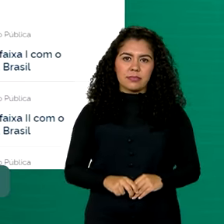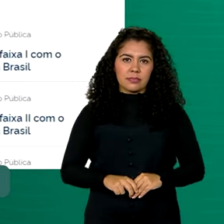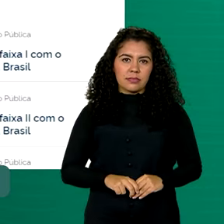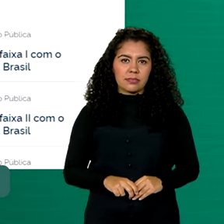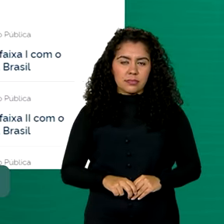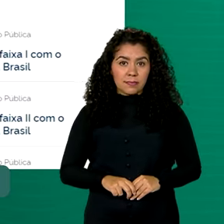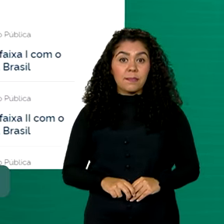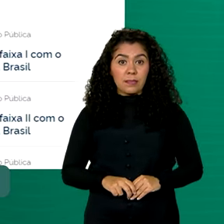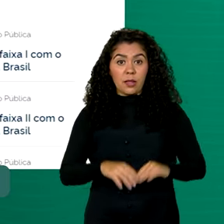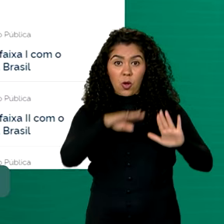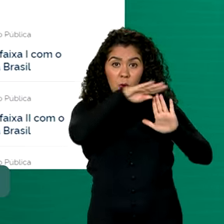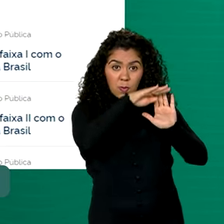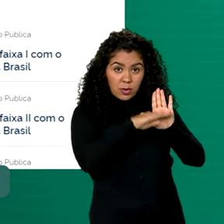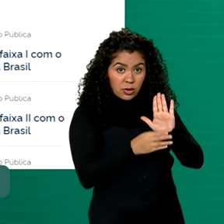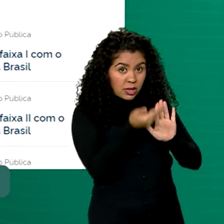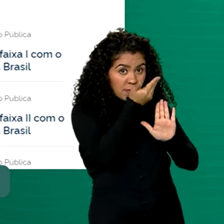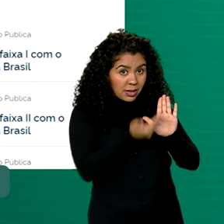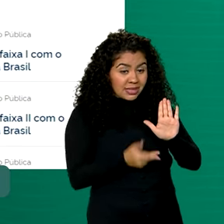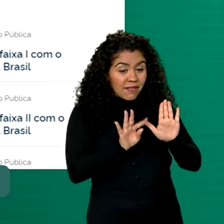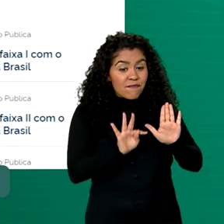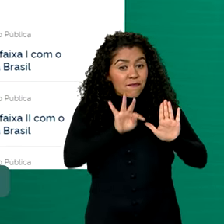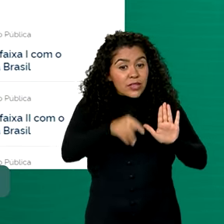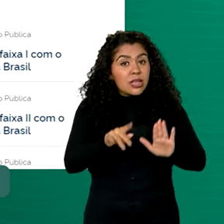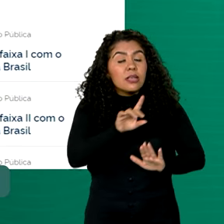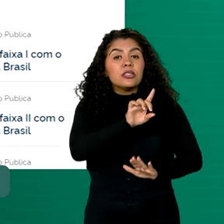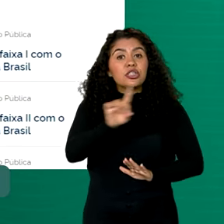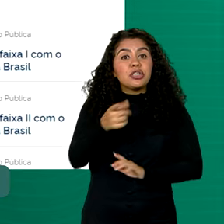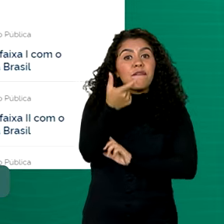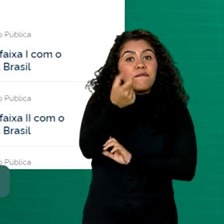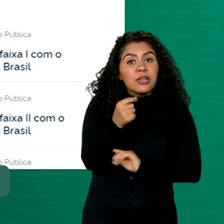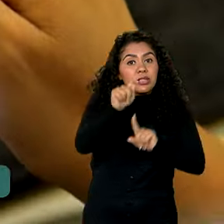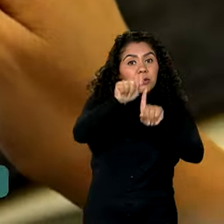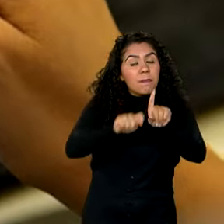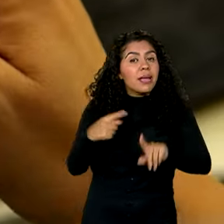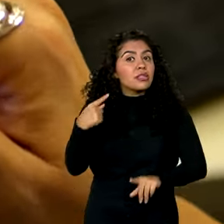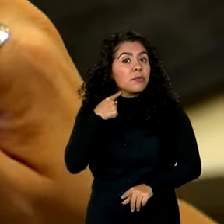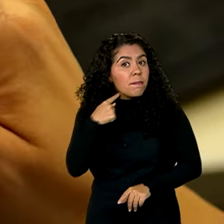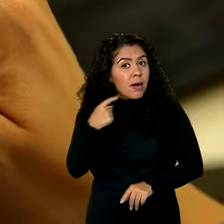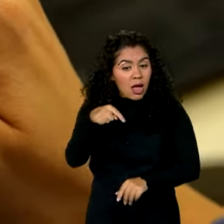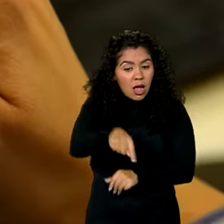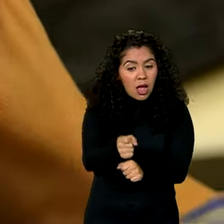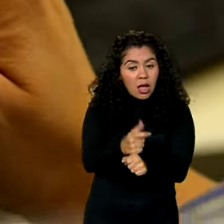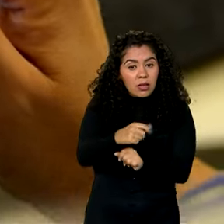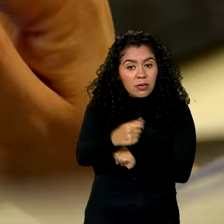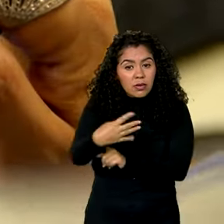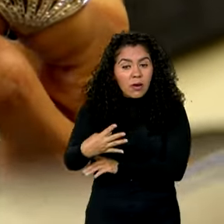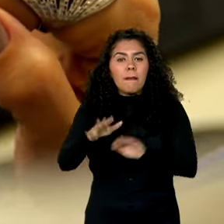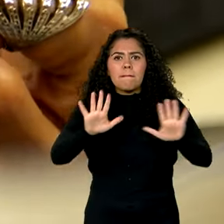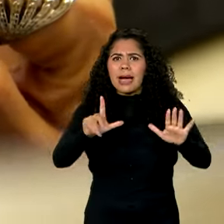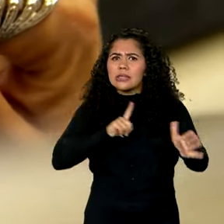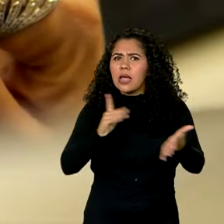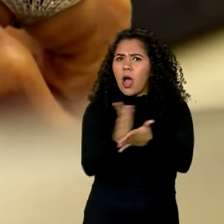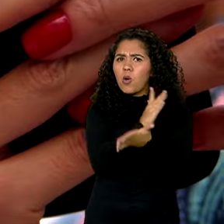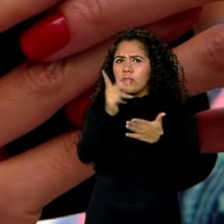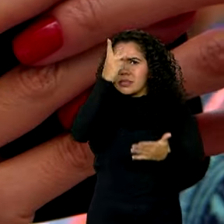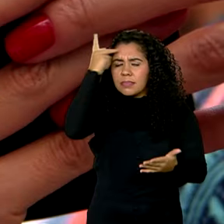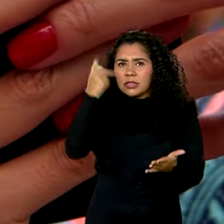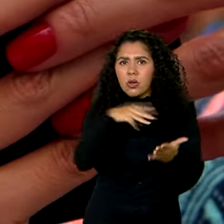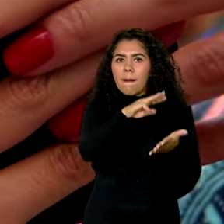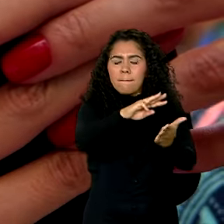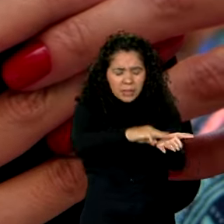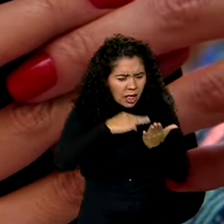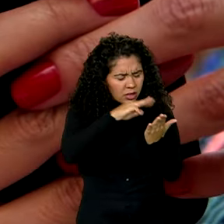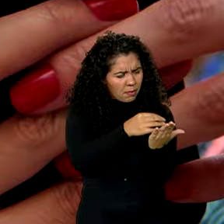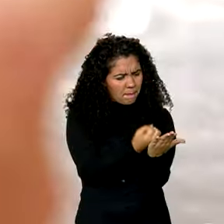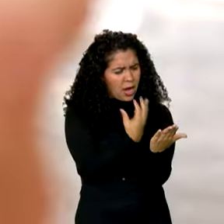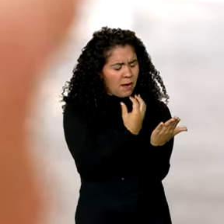O Desenrola Brasil terminou no dia 20 de maio deste ano, mas agora tem gente recebendo mensagens falsas usando